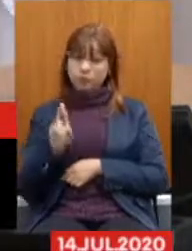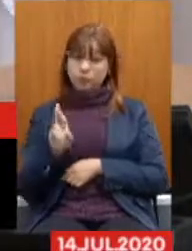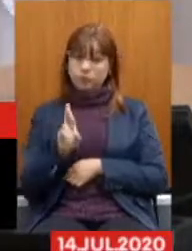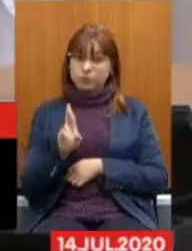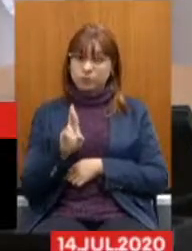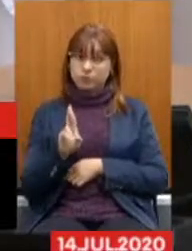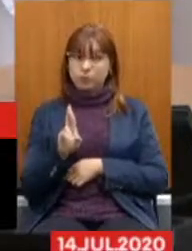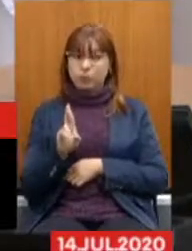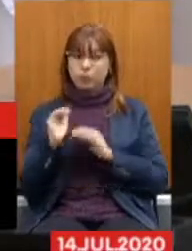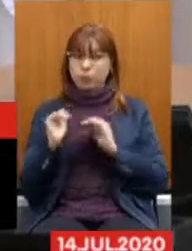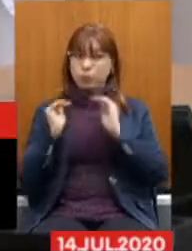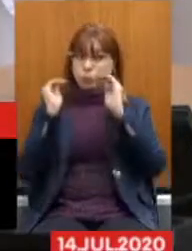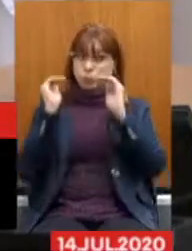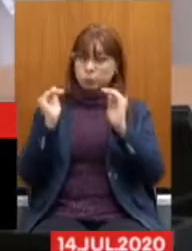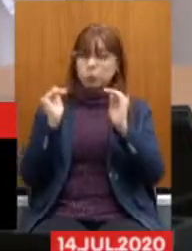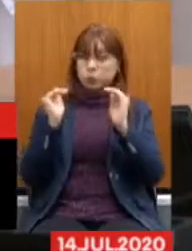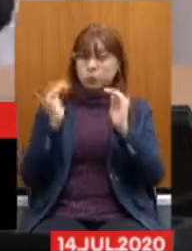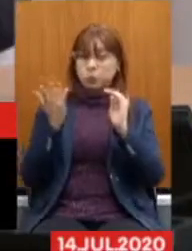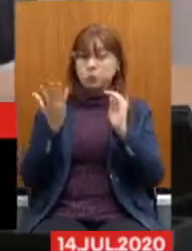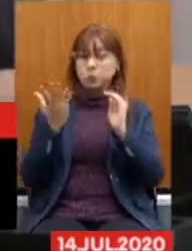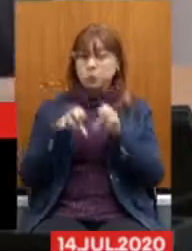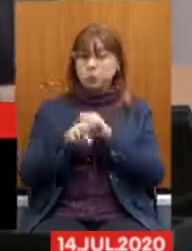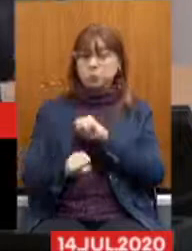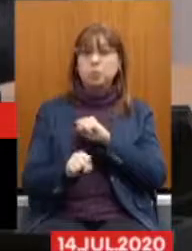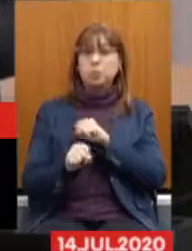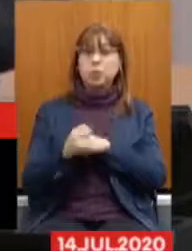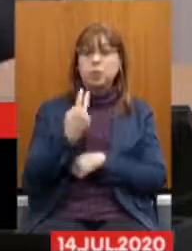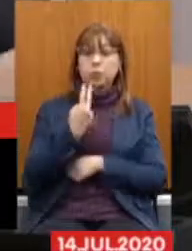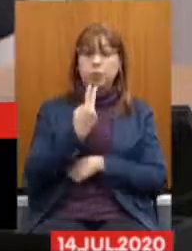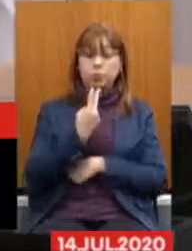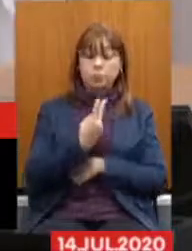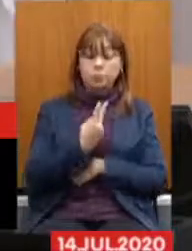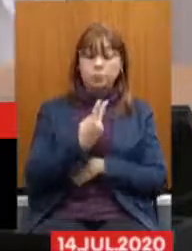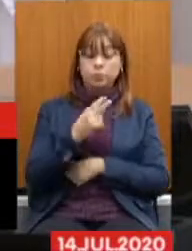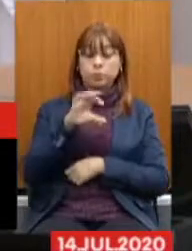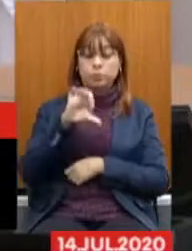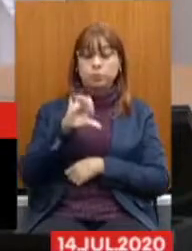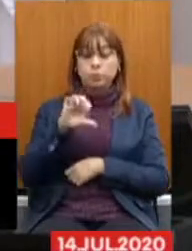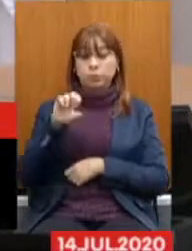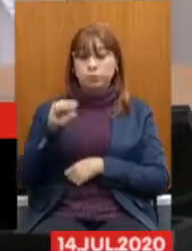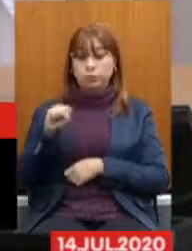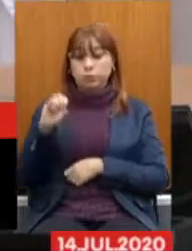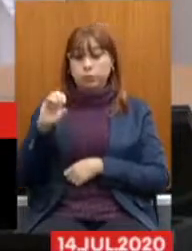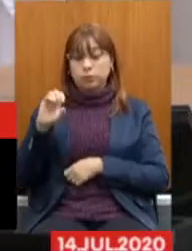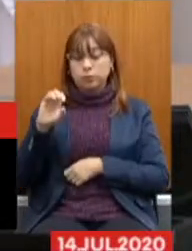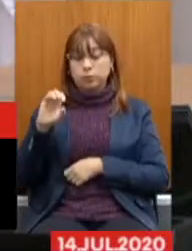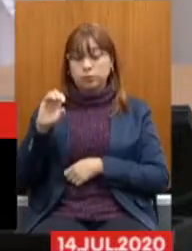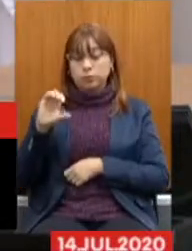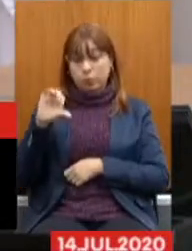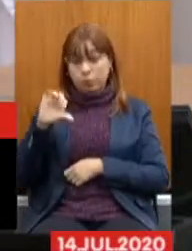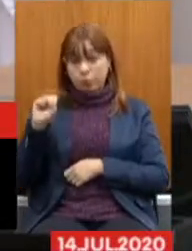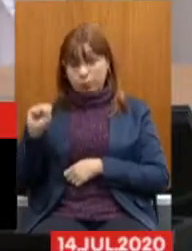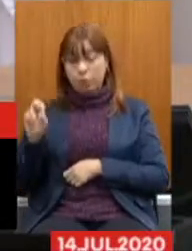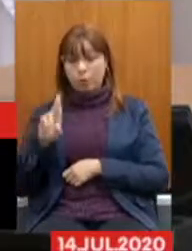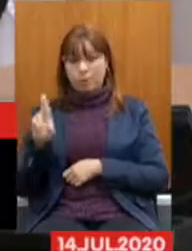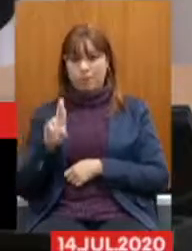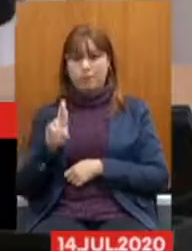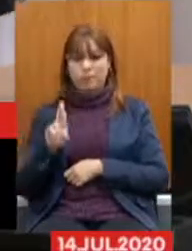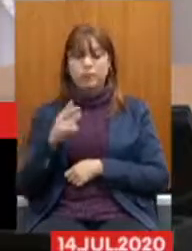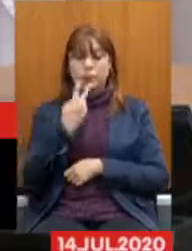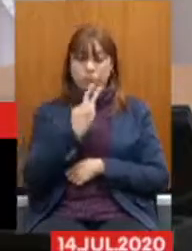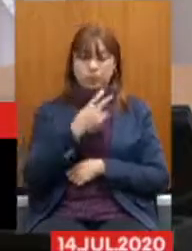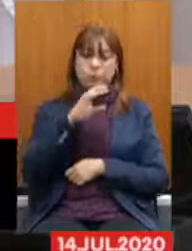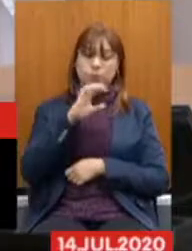nível superior ganhando R$ 2.298,00 reais como piso. Isso, Beatriz,